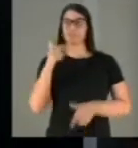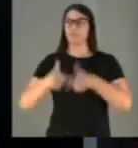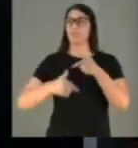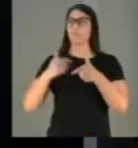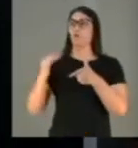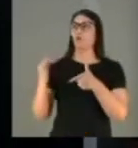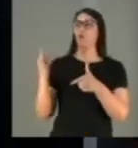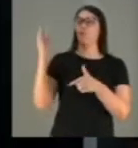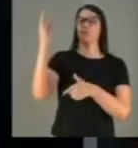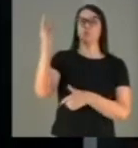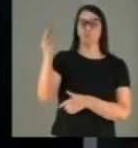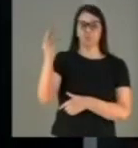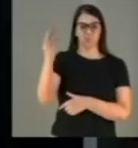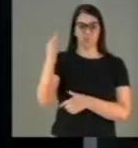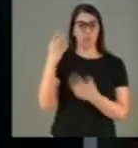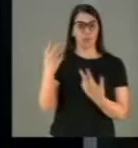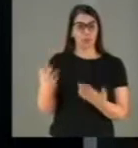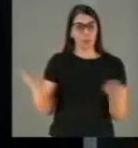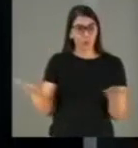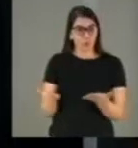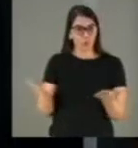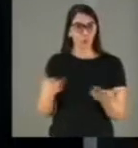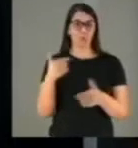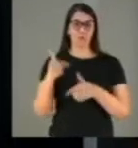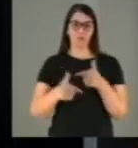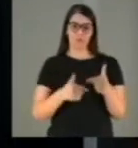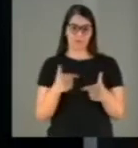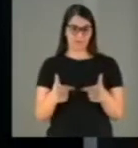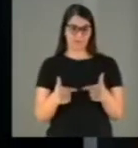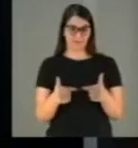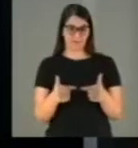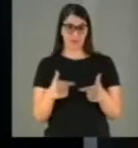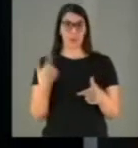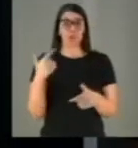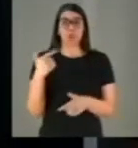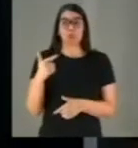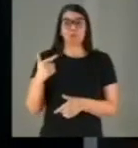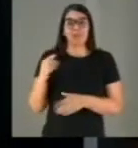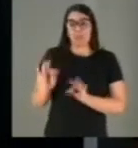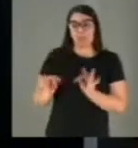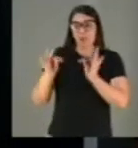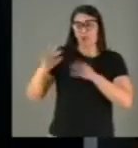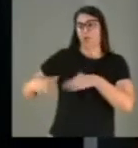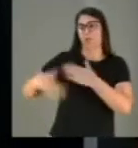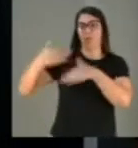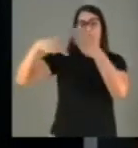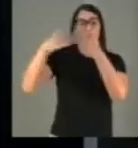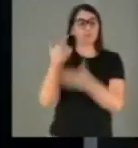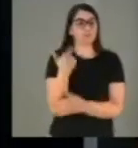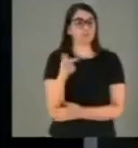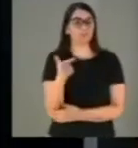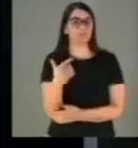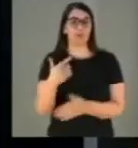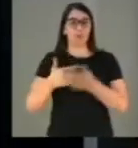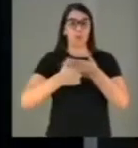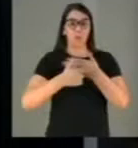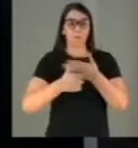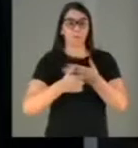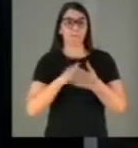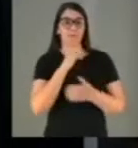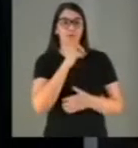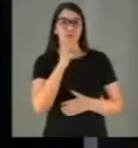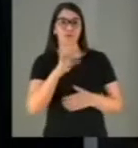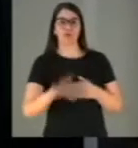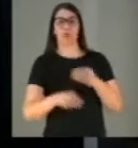Como hoje se opera, sem os avanços tecnológicos, sem a crescente função de provisão de energia